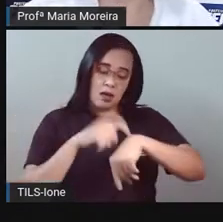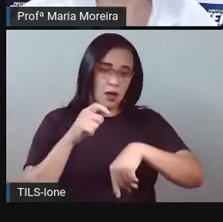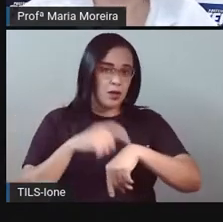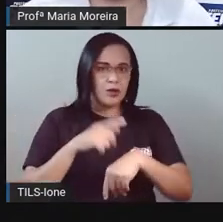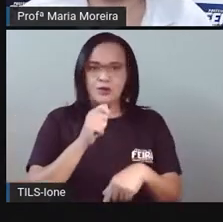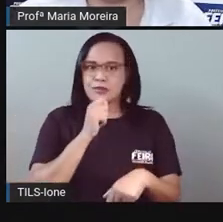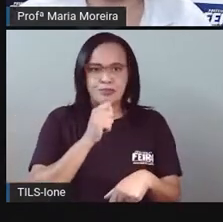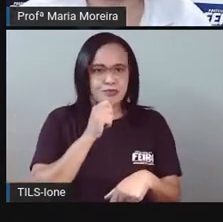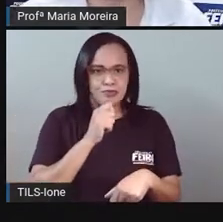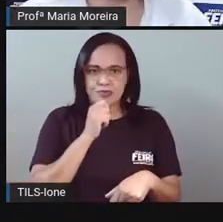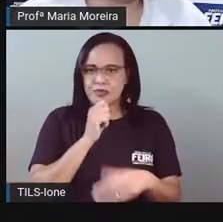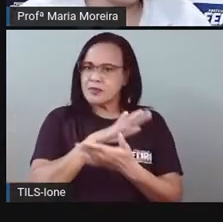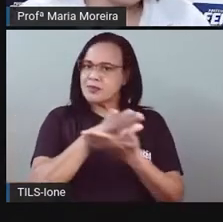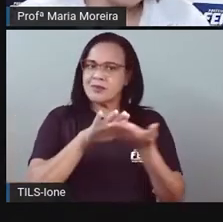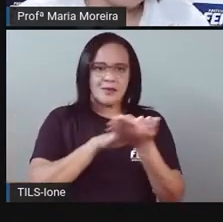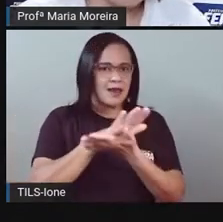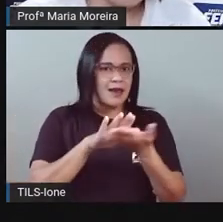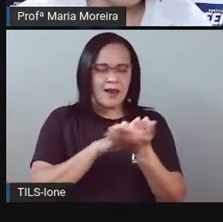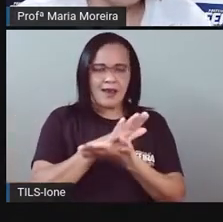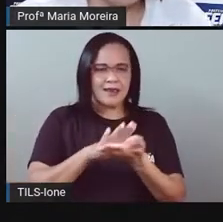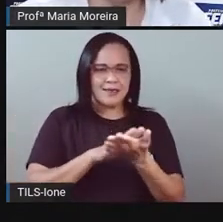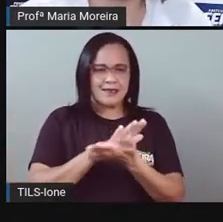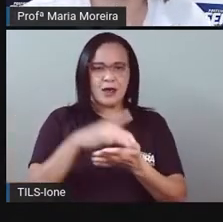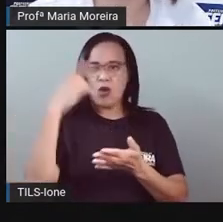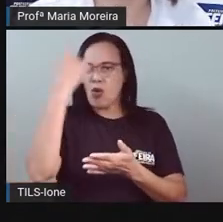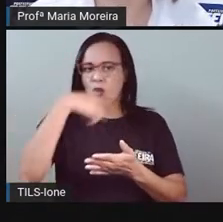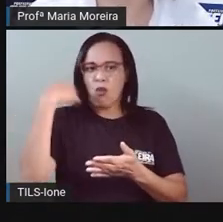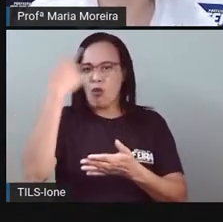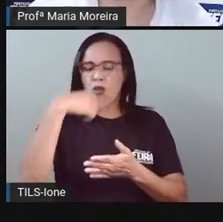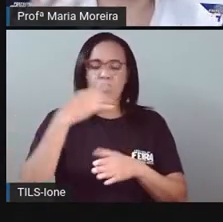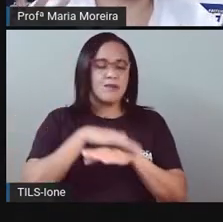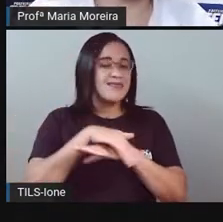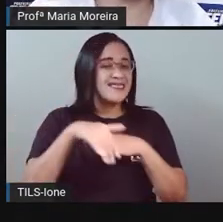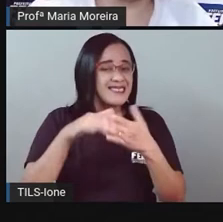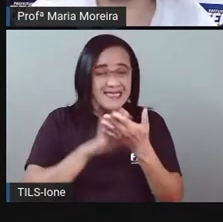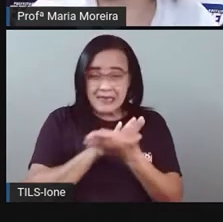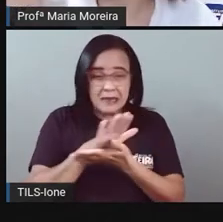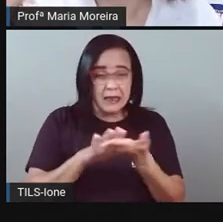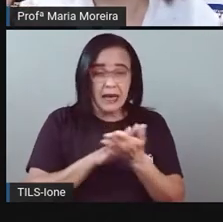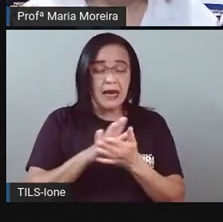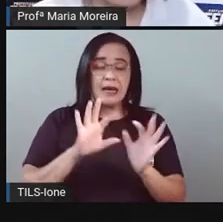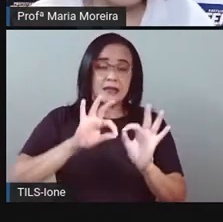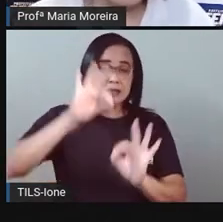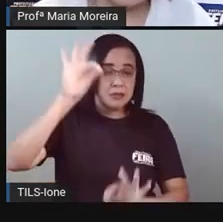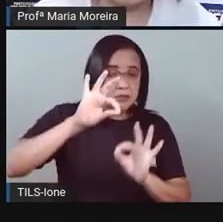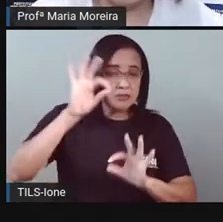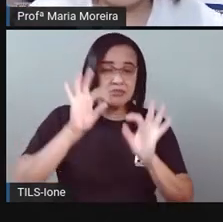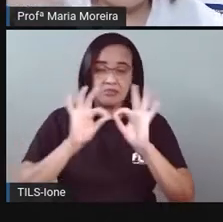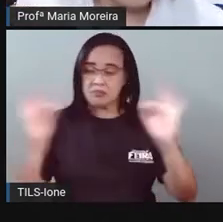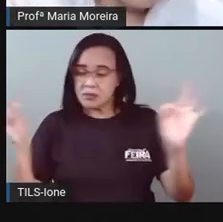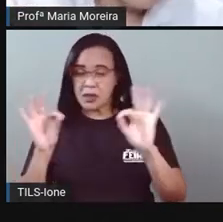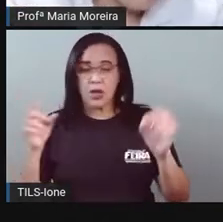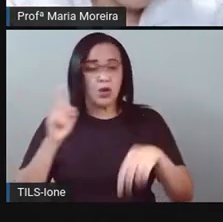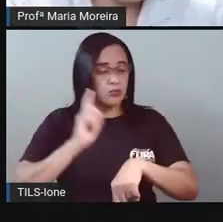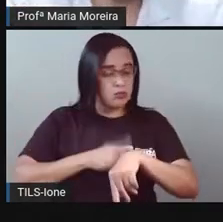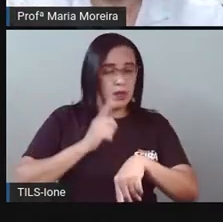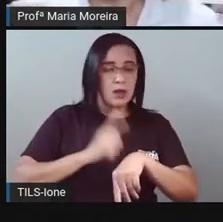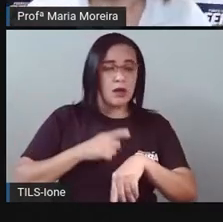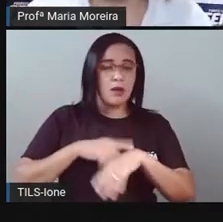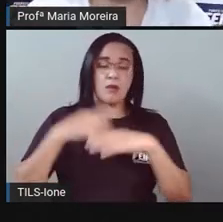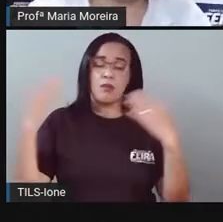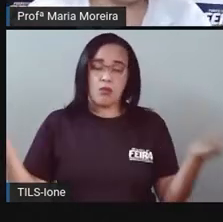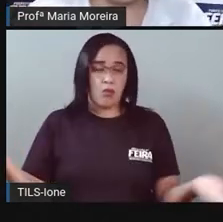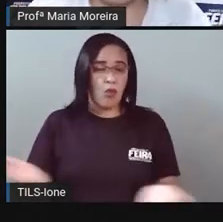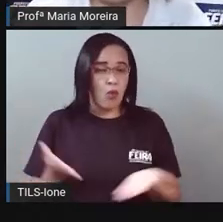na aula passada sobre tempo, né? De como há essas medidas de tempo, como medir o tempo antes, o hoje.